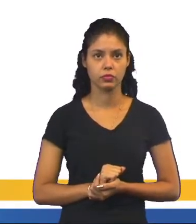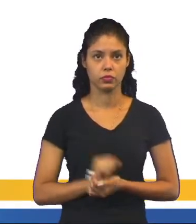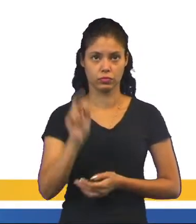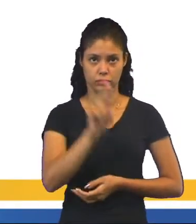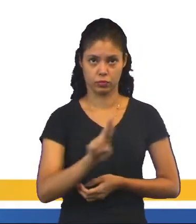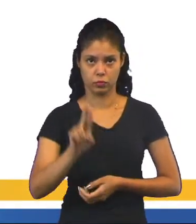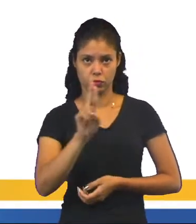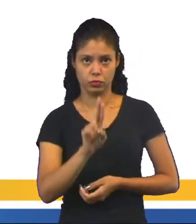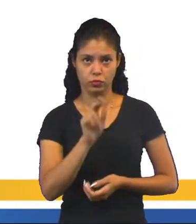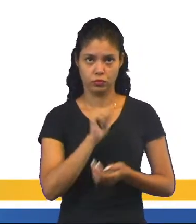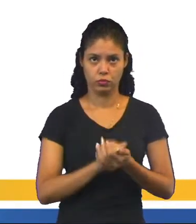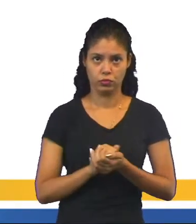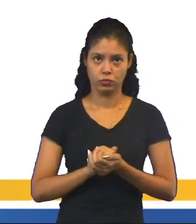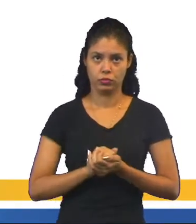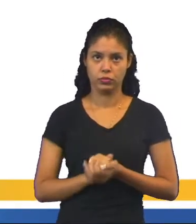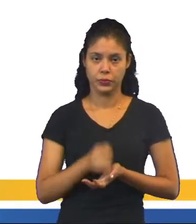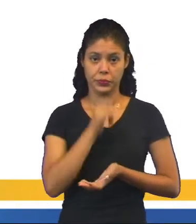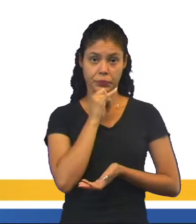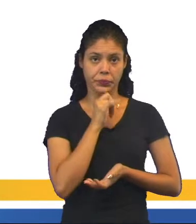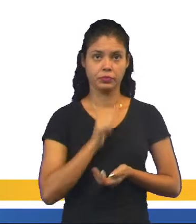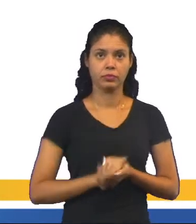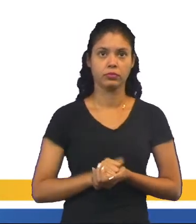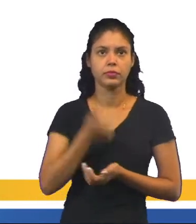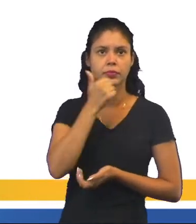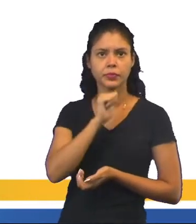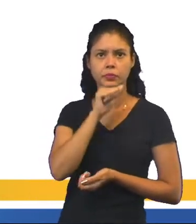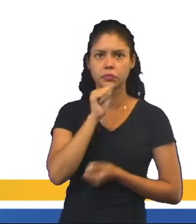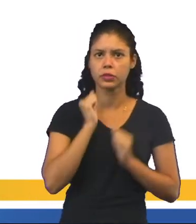Usos dos verbos de enunciação. Olha o exemplo aí.